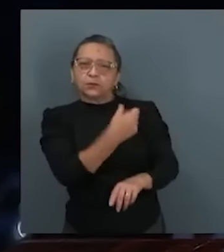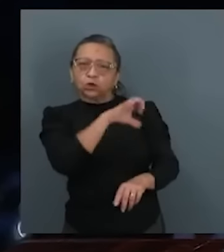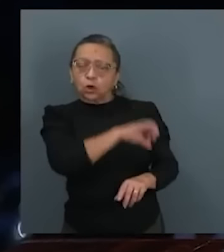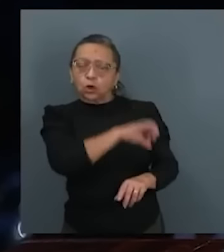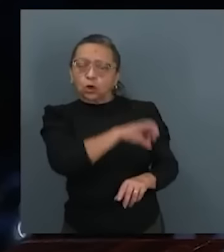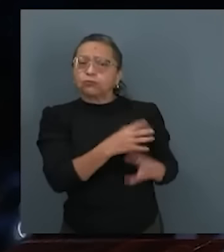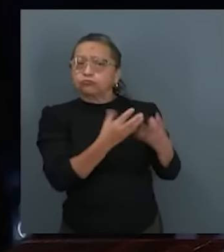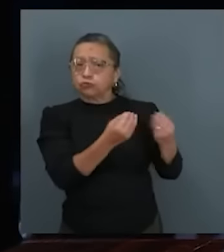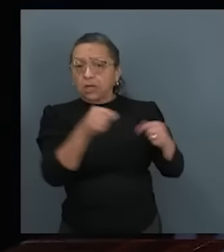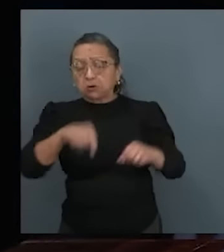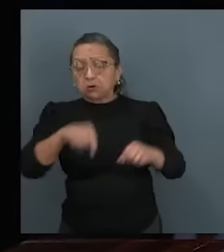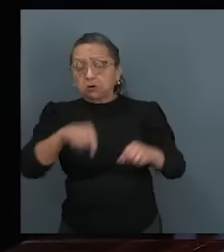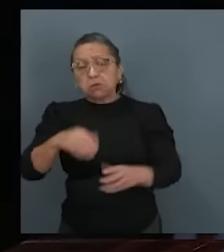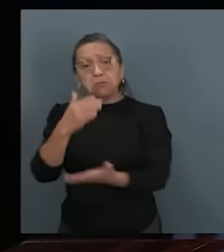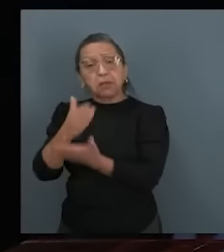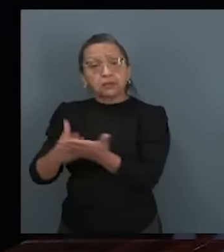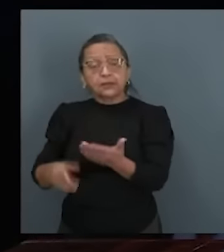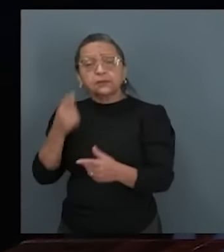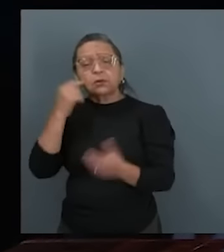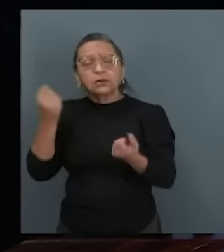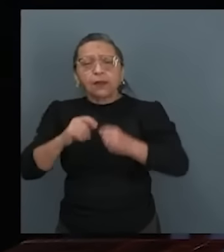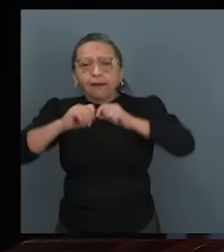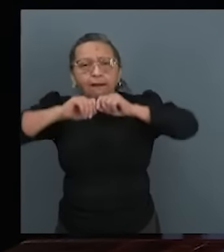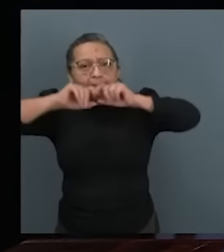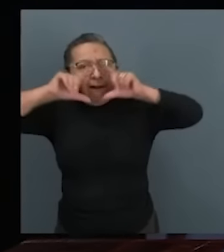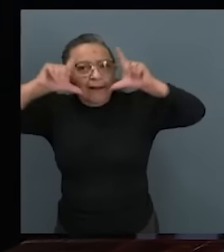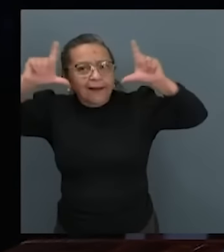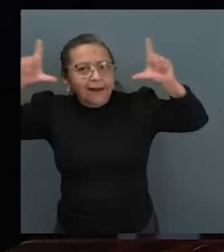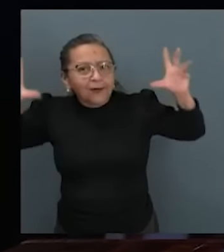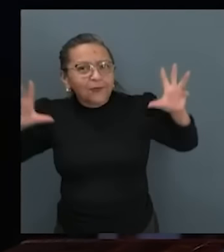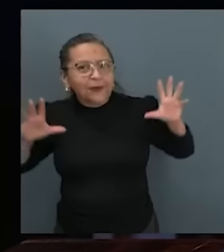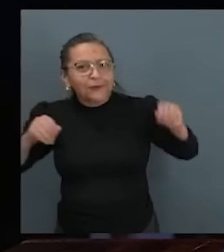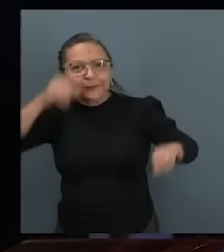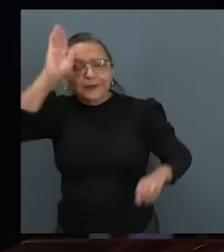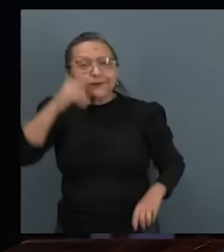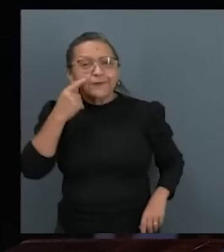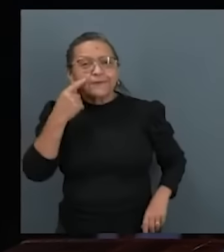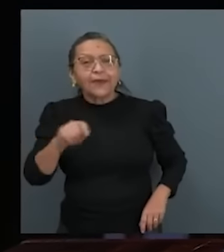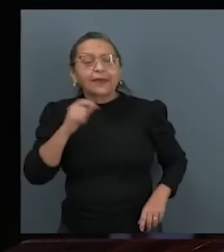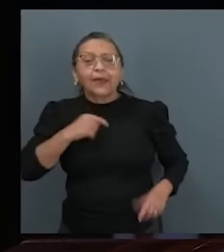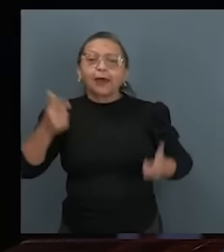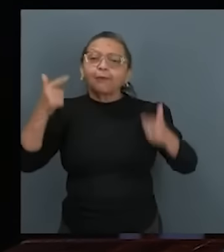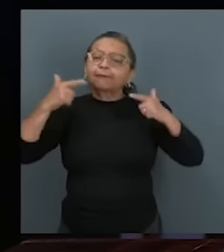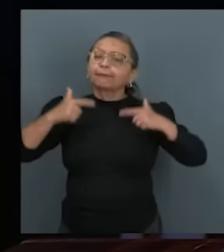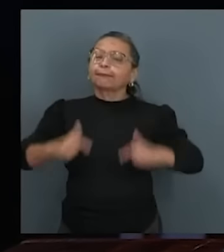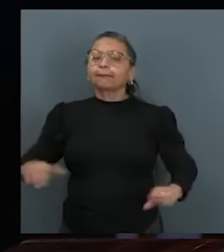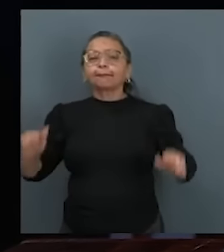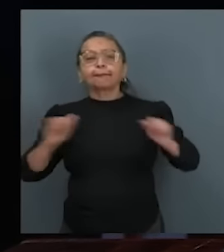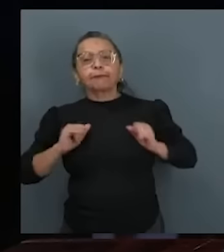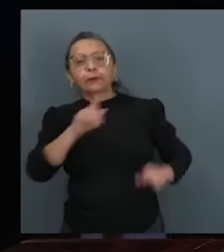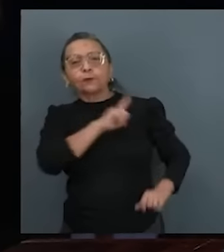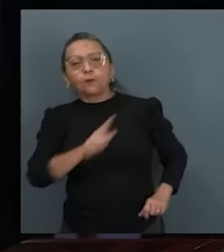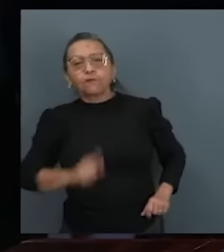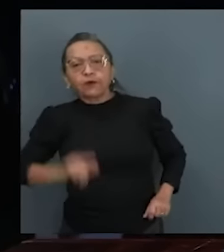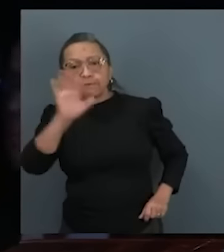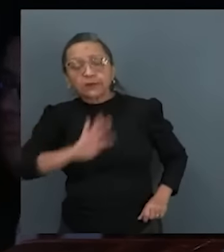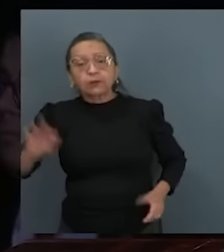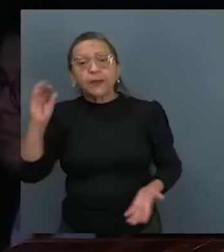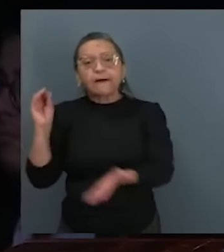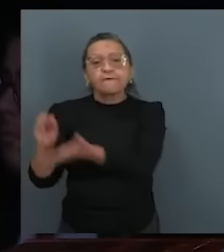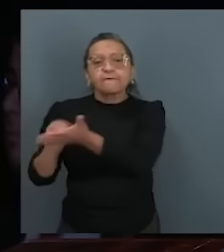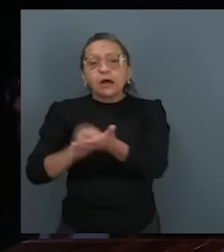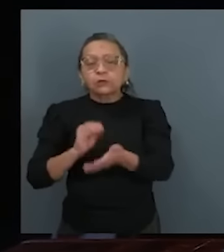Pelo que está escancarado para todo o Brasil, é a inércia do governo federal e a falta de